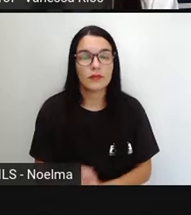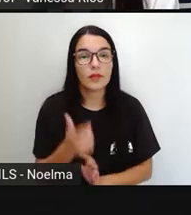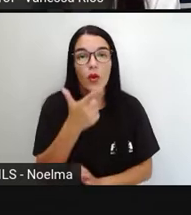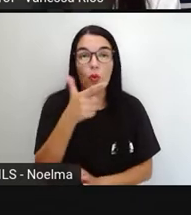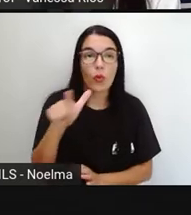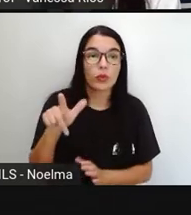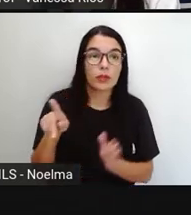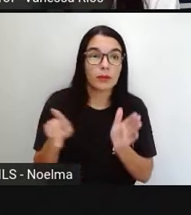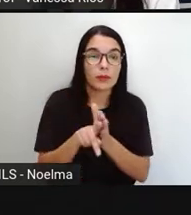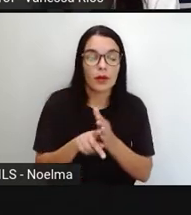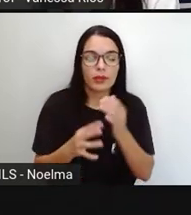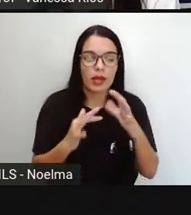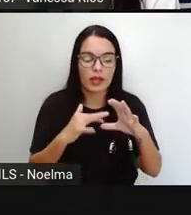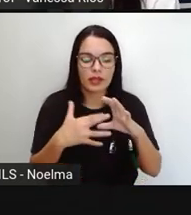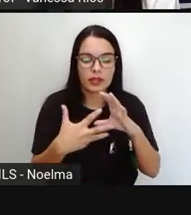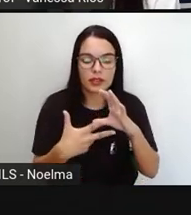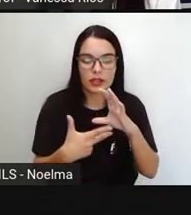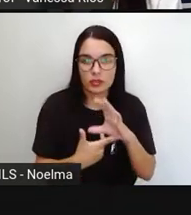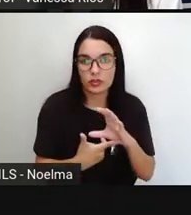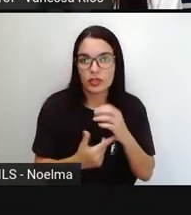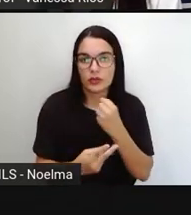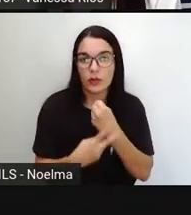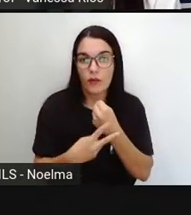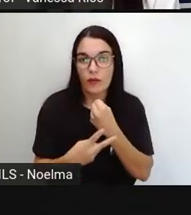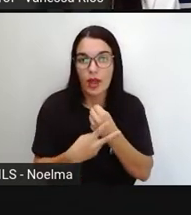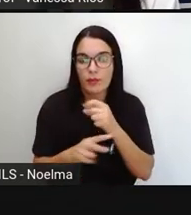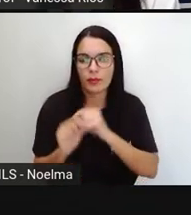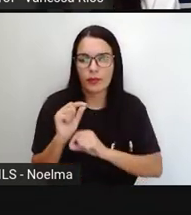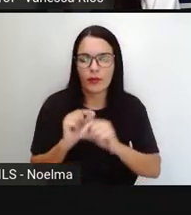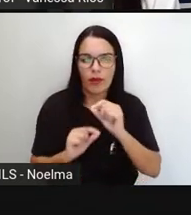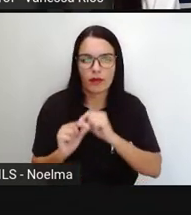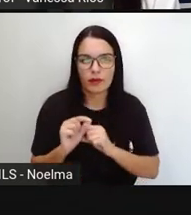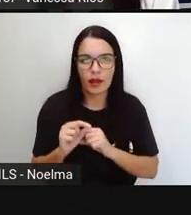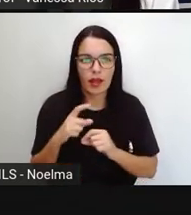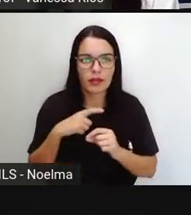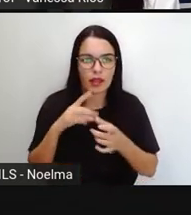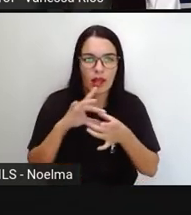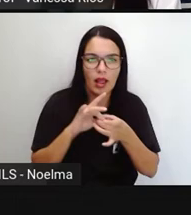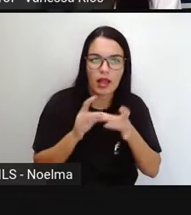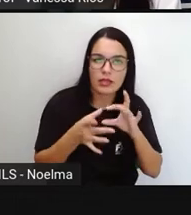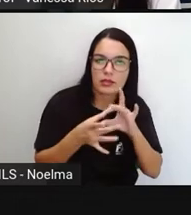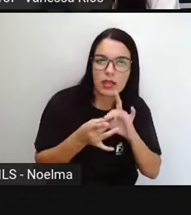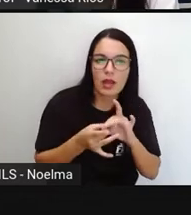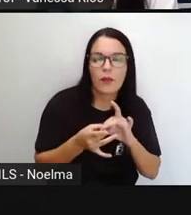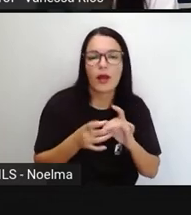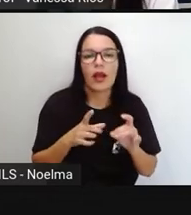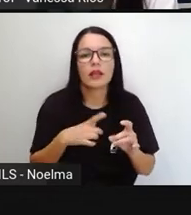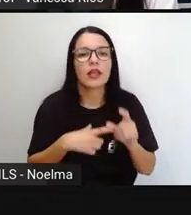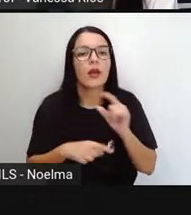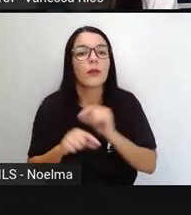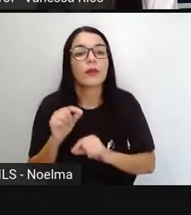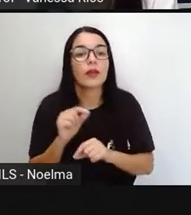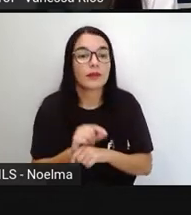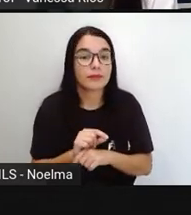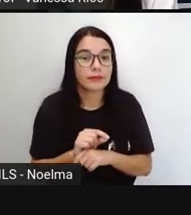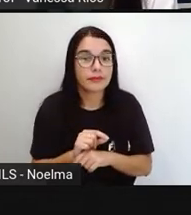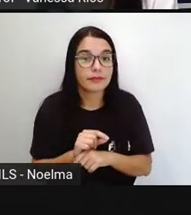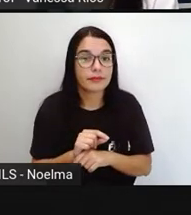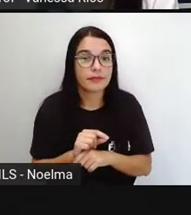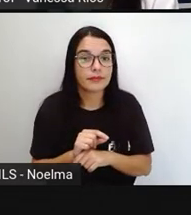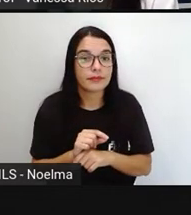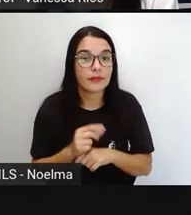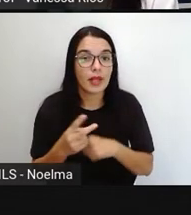Outra característica dos verbos, né? Em relação à sua flexão, em relação à sua variação, é que os verbos, eles também